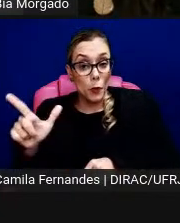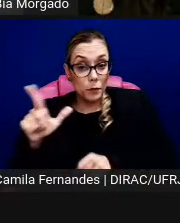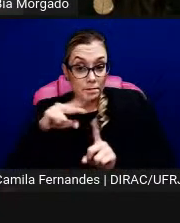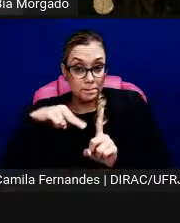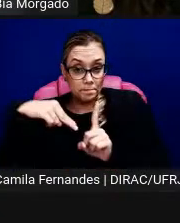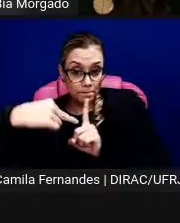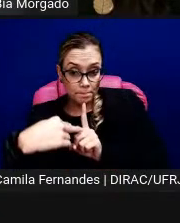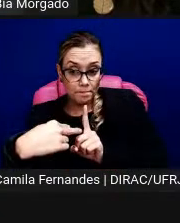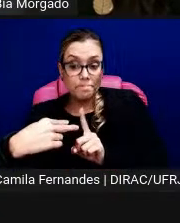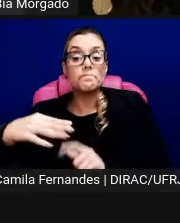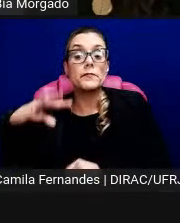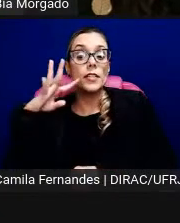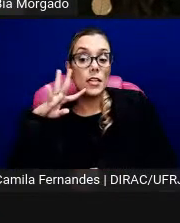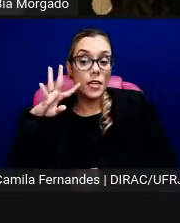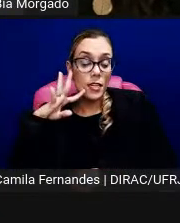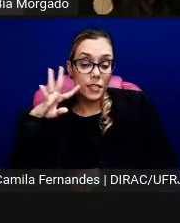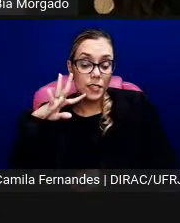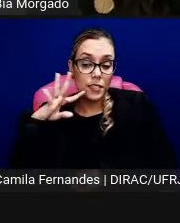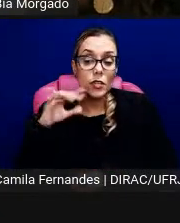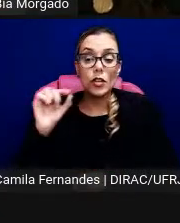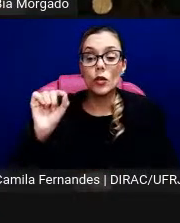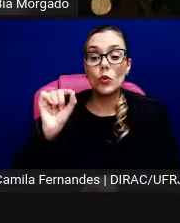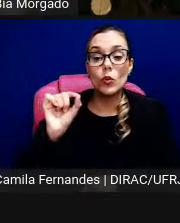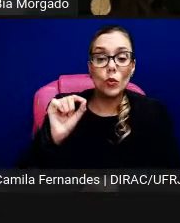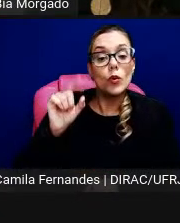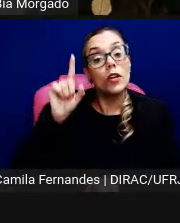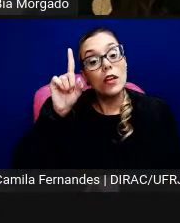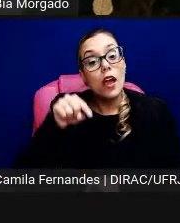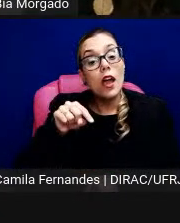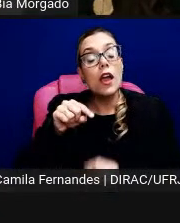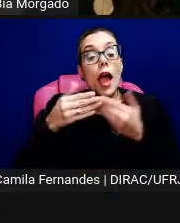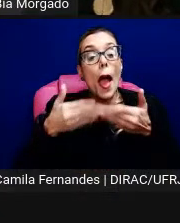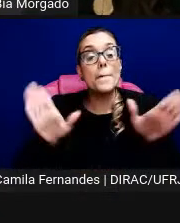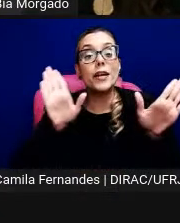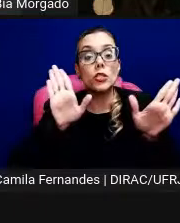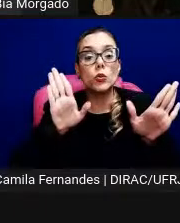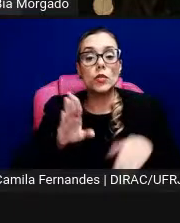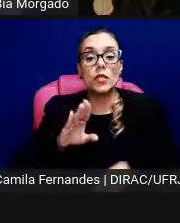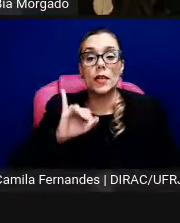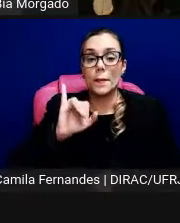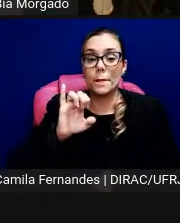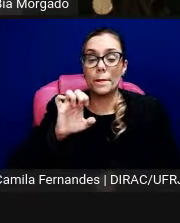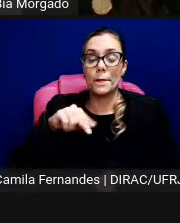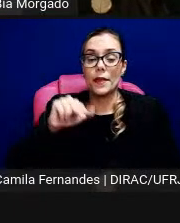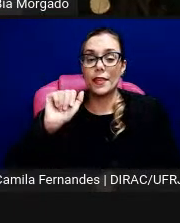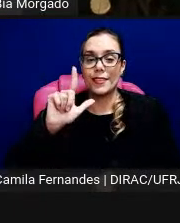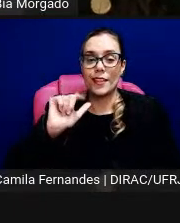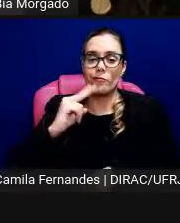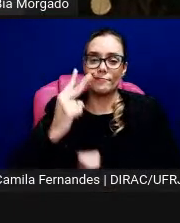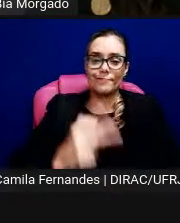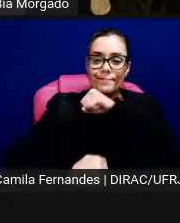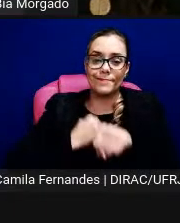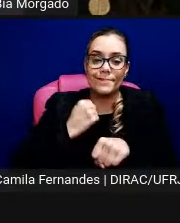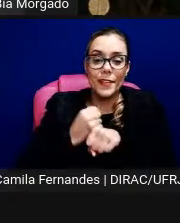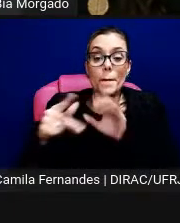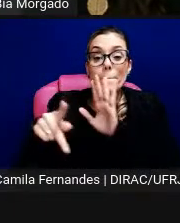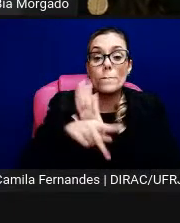legal, a gente vê a abertura da Bienal de Paris, tinham também parangolés, eu achei um recorte de jornal que mostra que